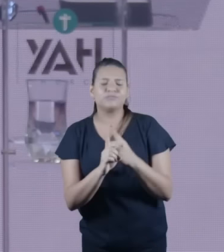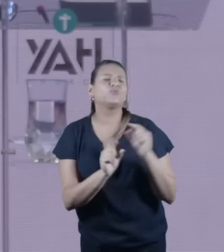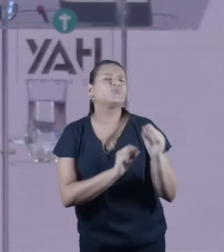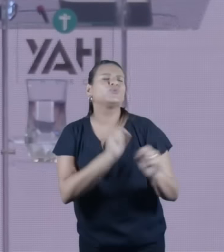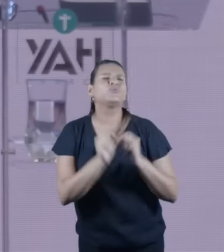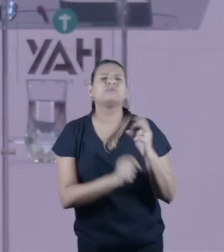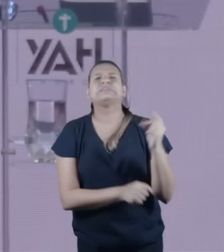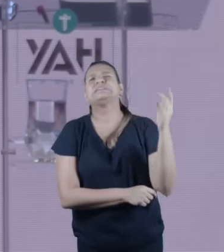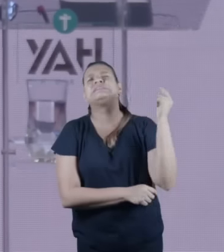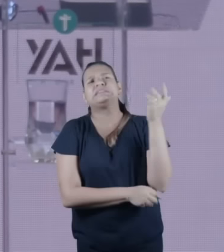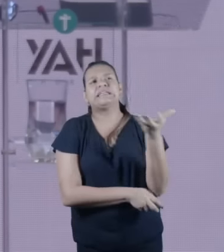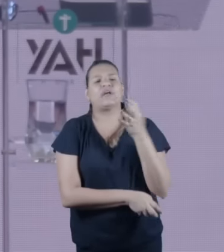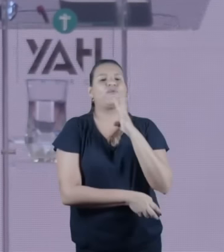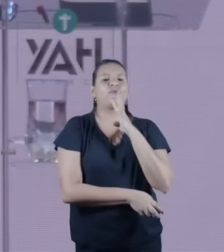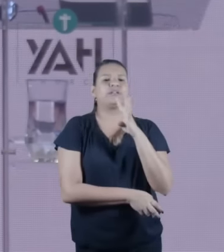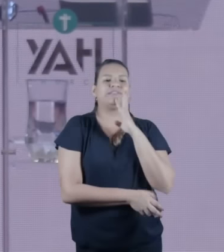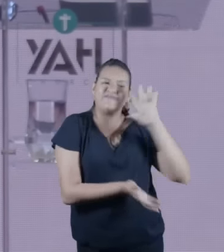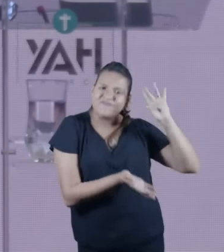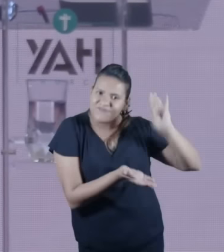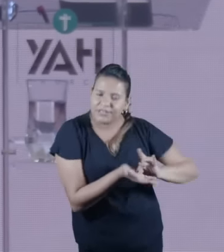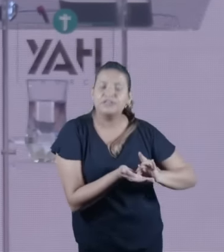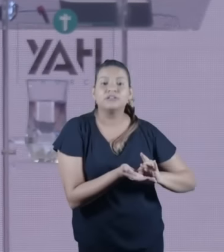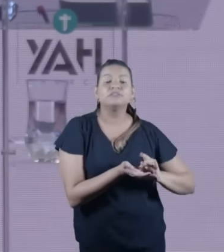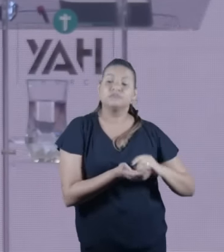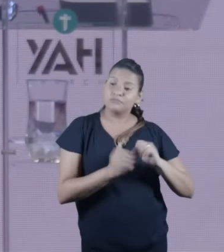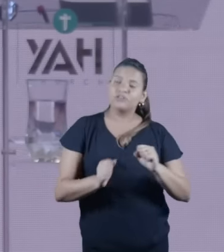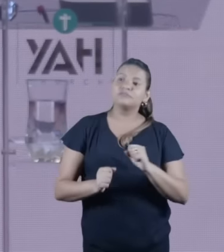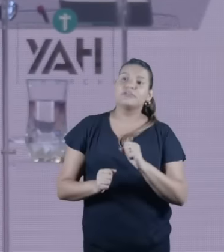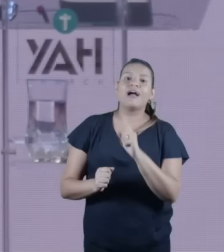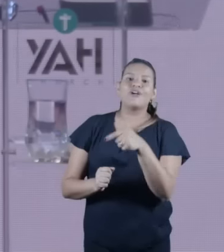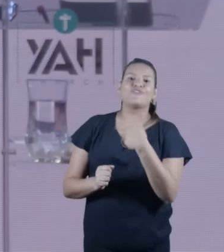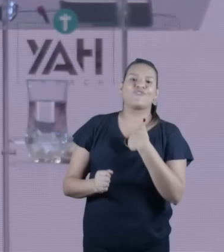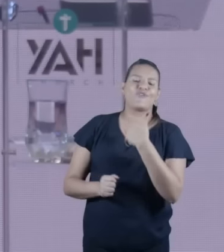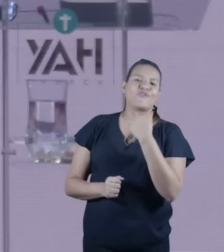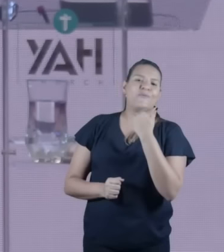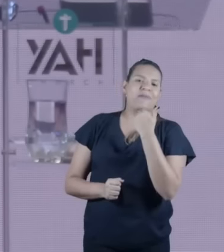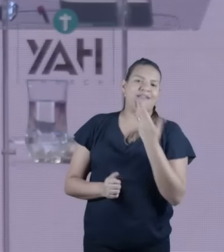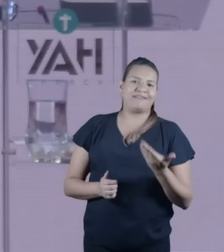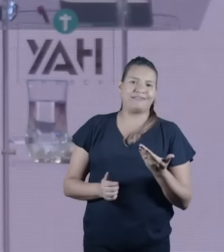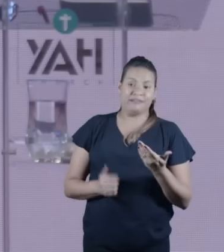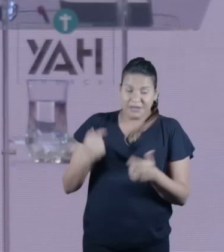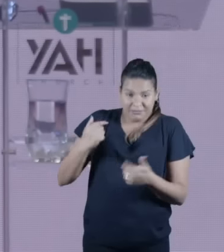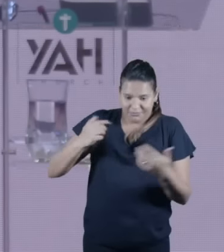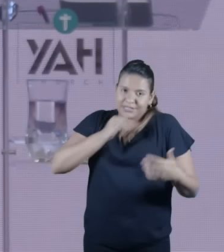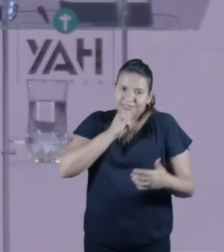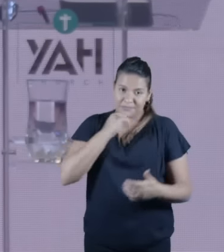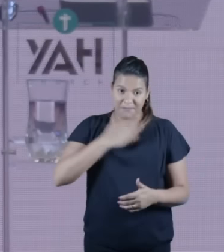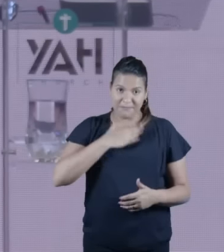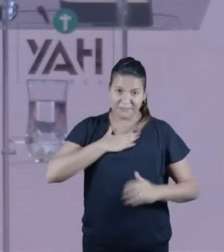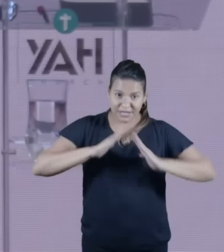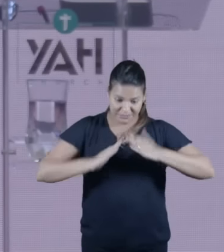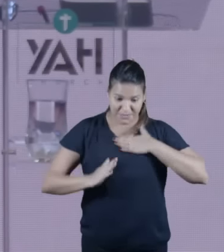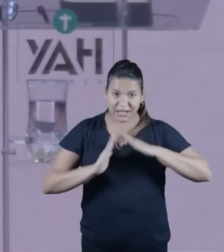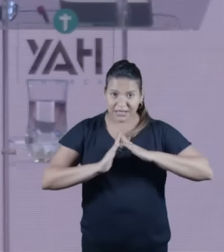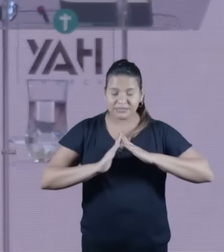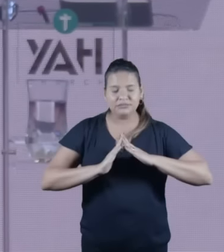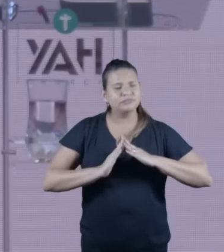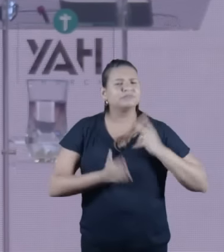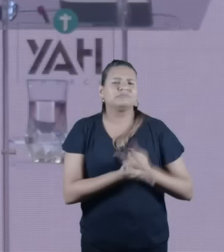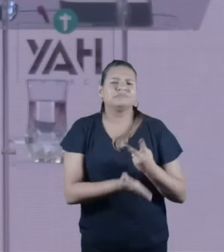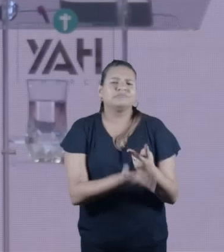passar a páscoa judaica porque esse jantar eu faço na minha casa até os dias de hoje eu não tenho como convidar todo mundo talvez uma meia dúzia